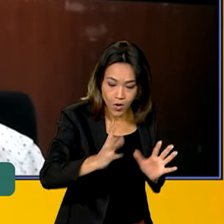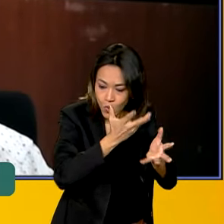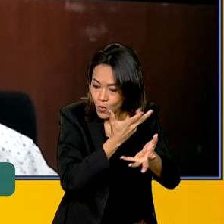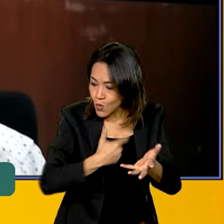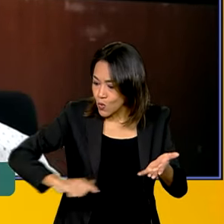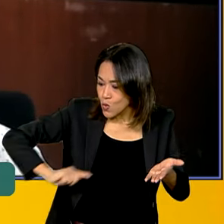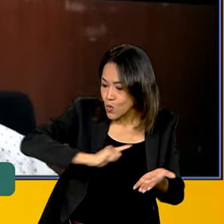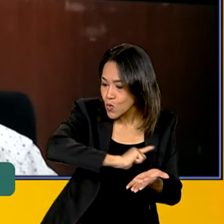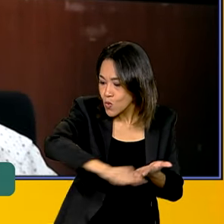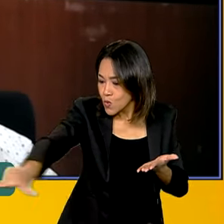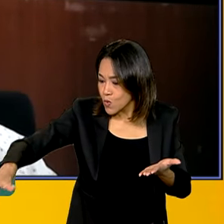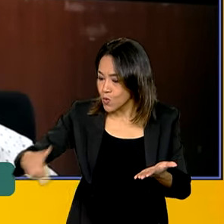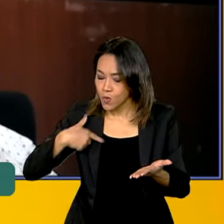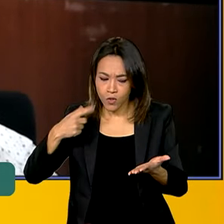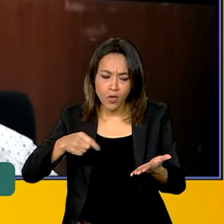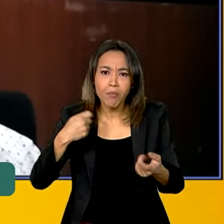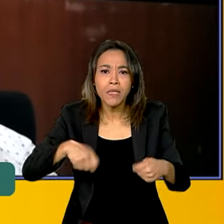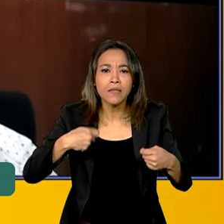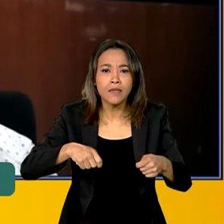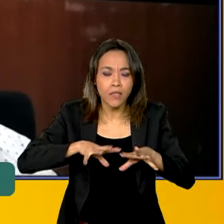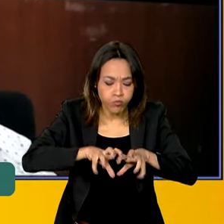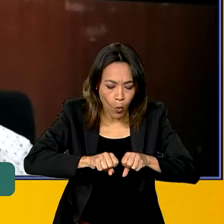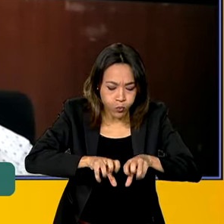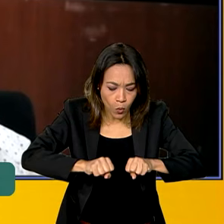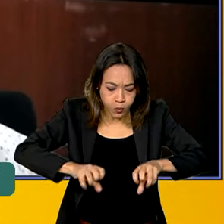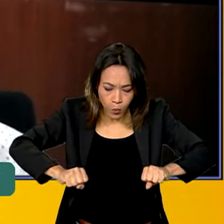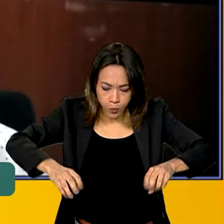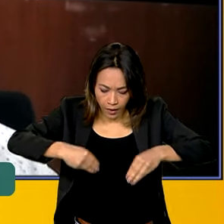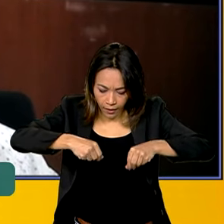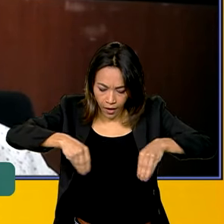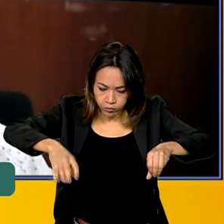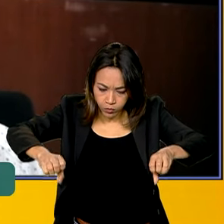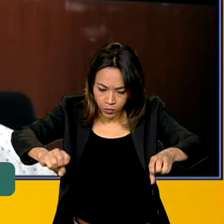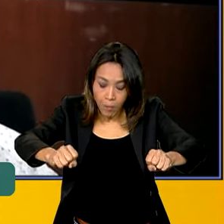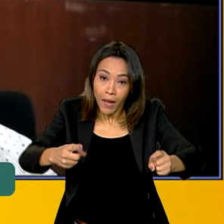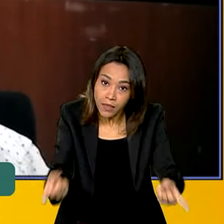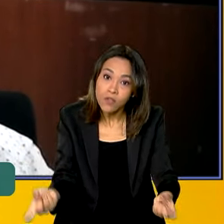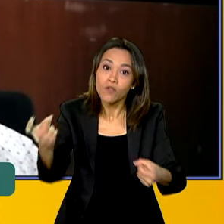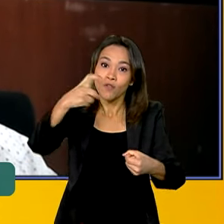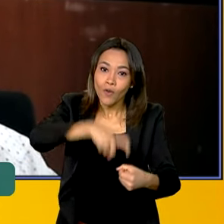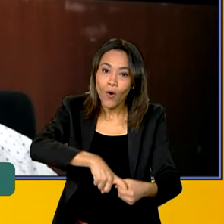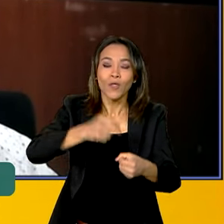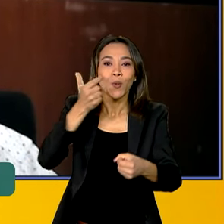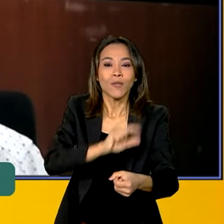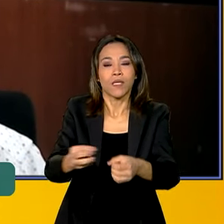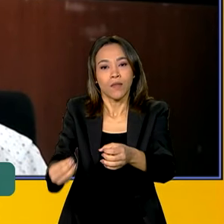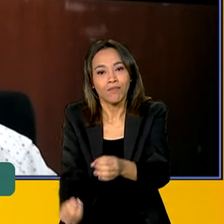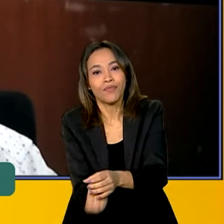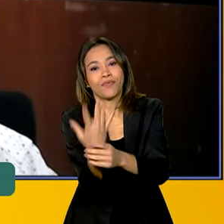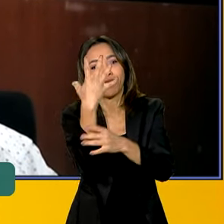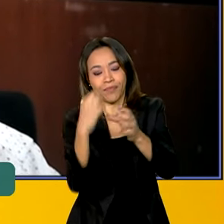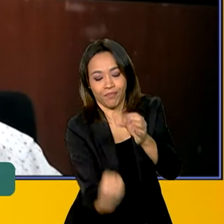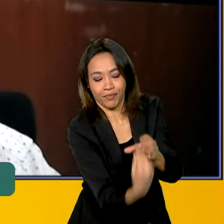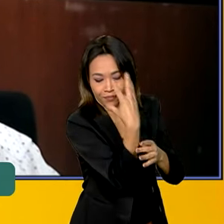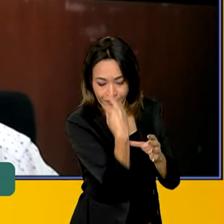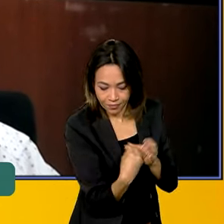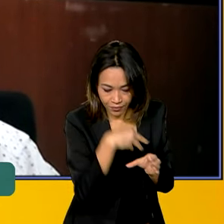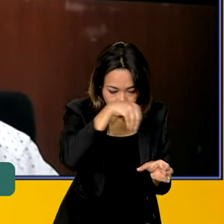trabalho de tecnologia, um trabalho de adubação para que elas voltem novamente a ter uma produção